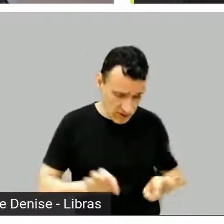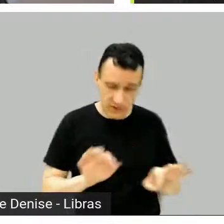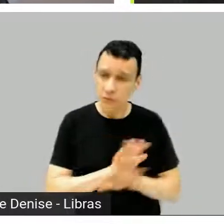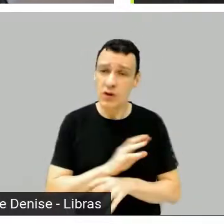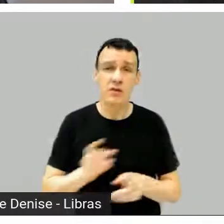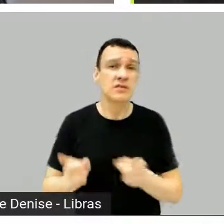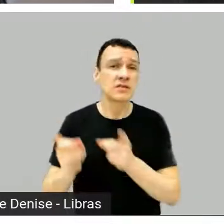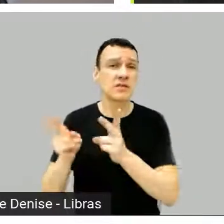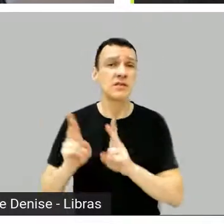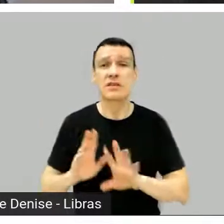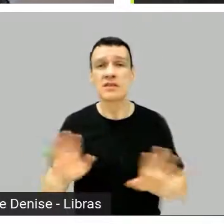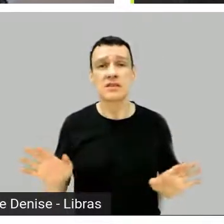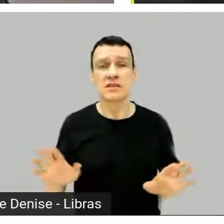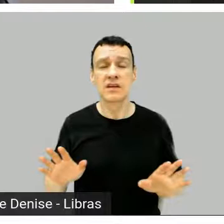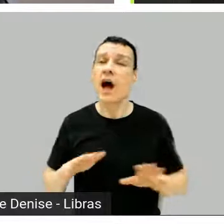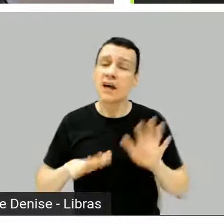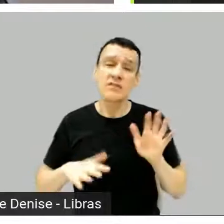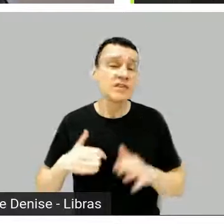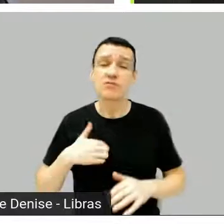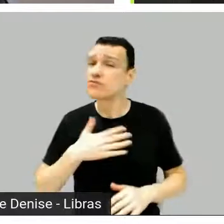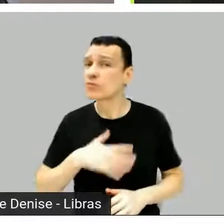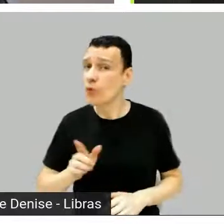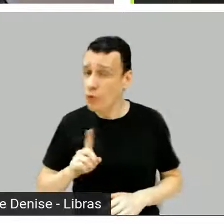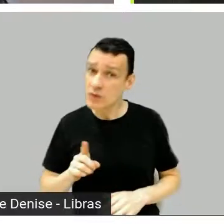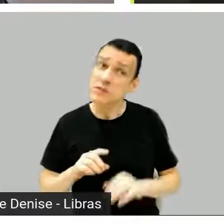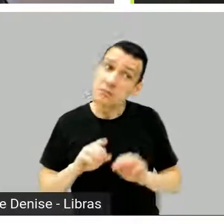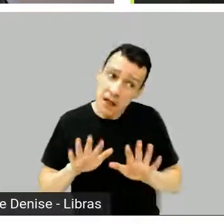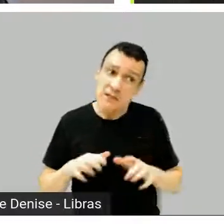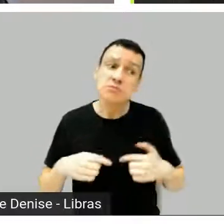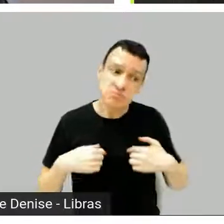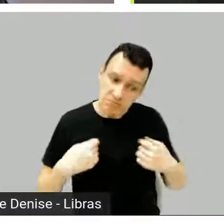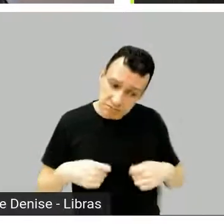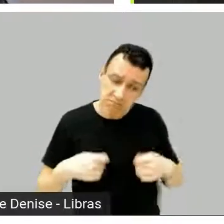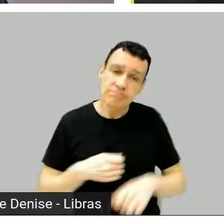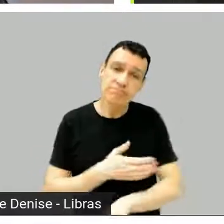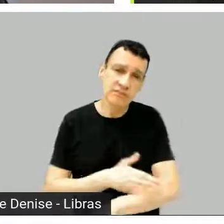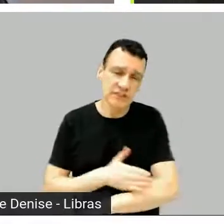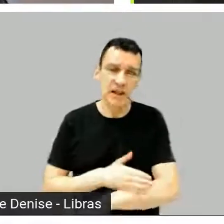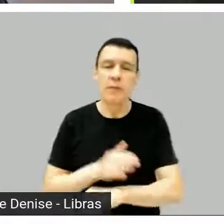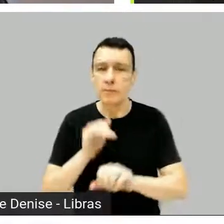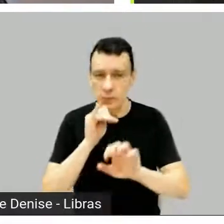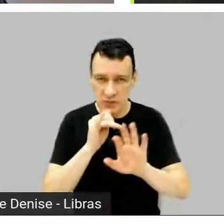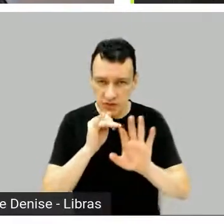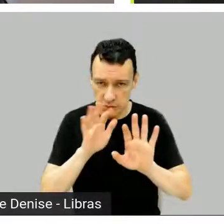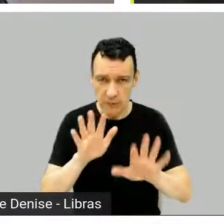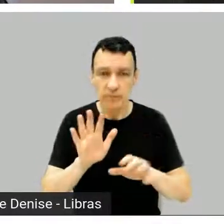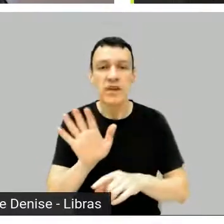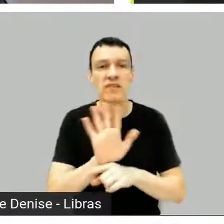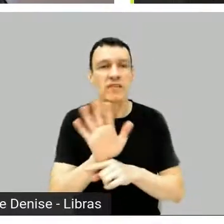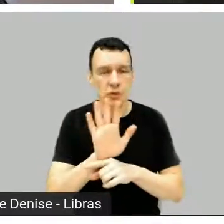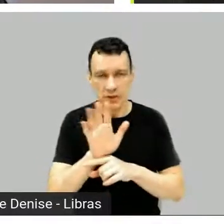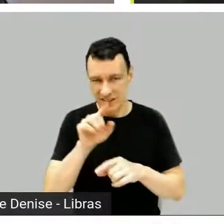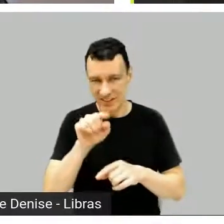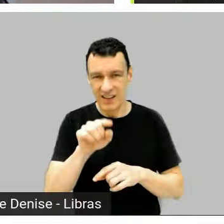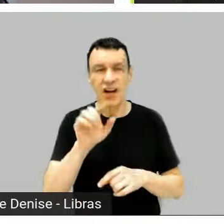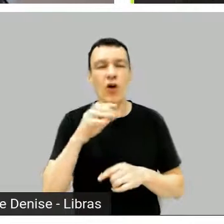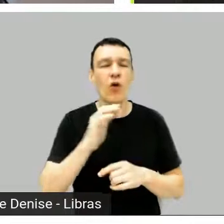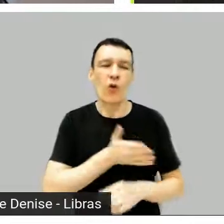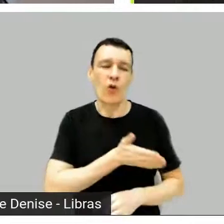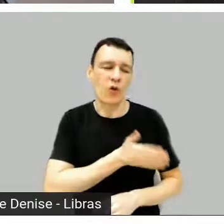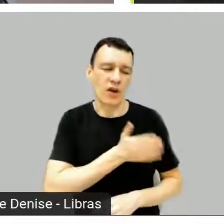necessariamente você faria. Então, por exemplo, o Corações Sujos, que é um dos meus melhores trabalhos, que um filme legal